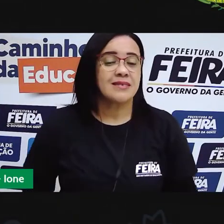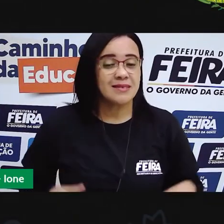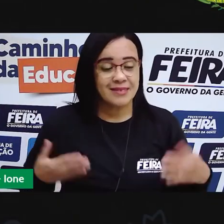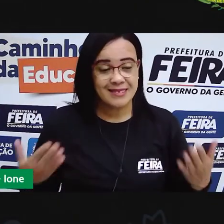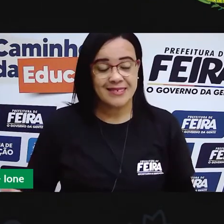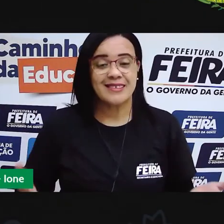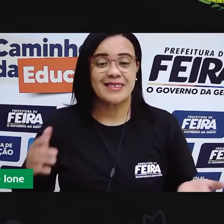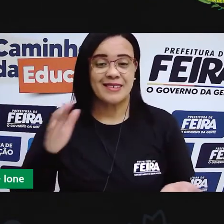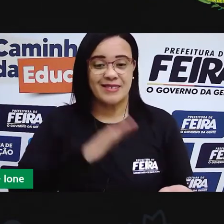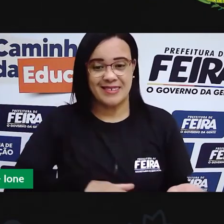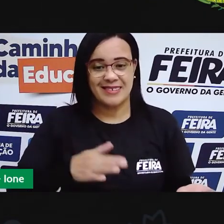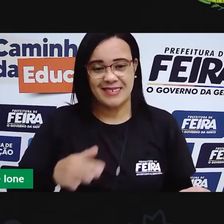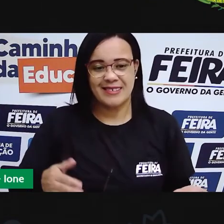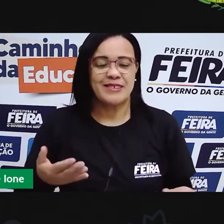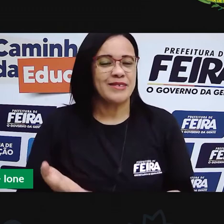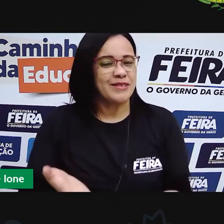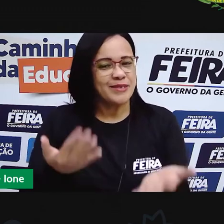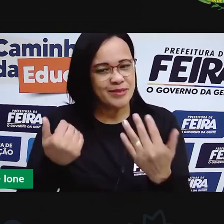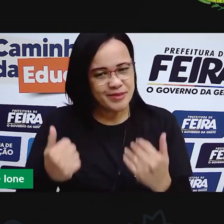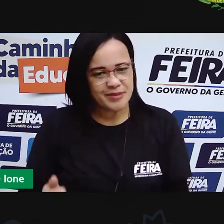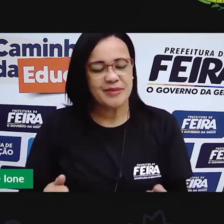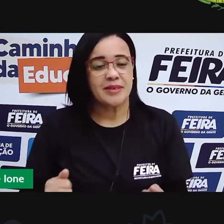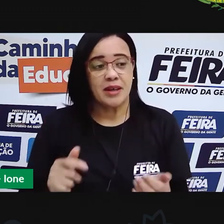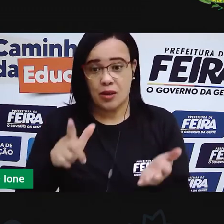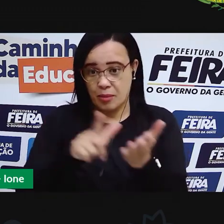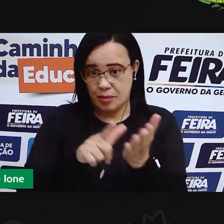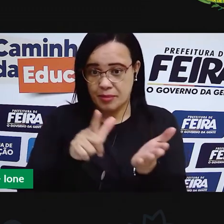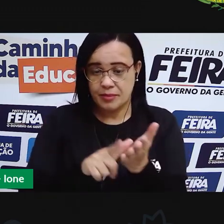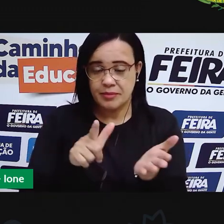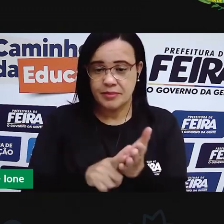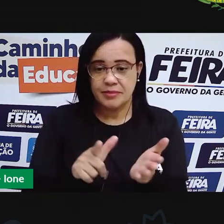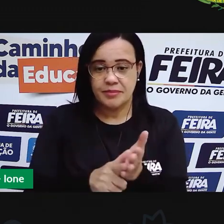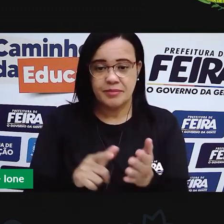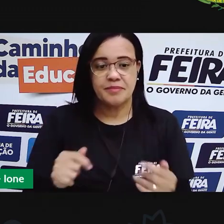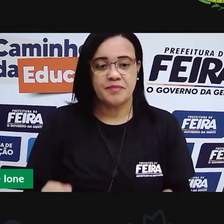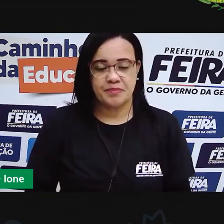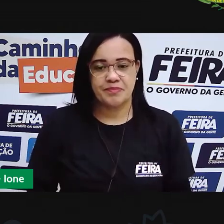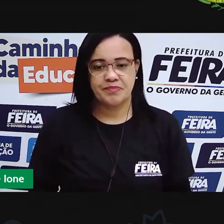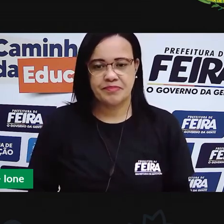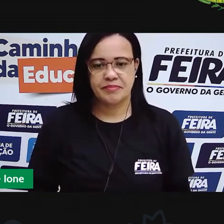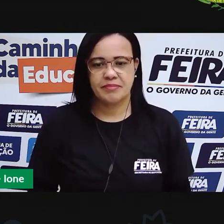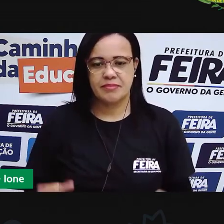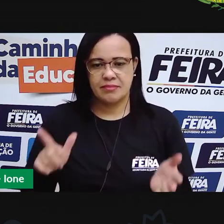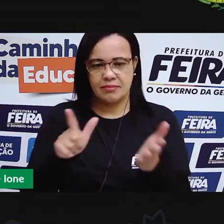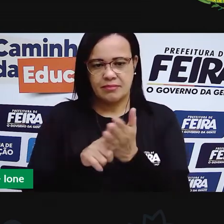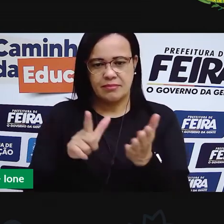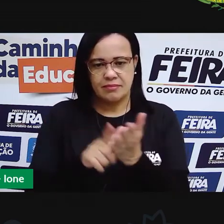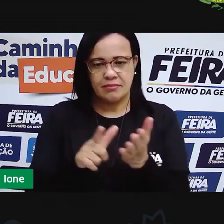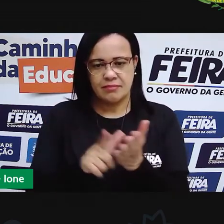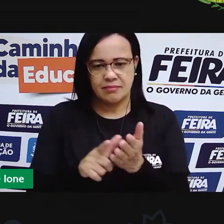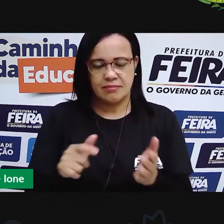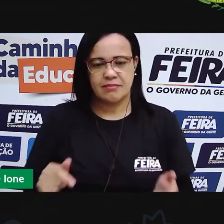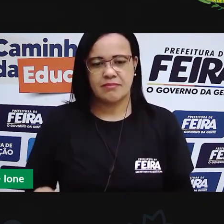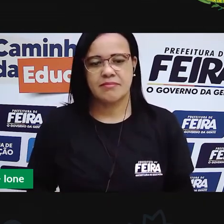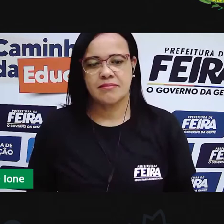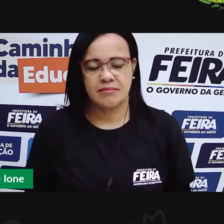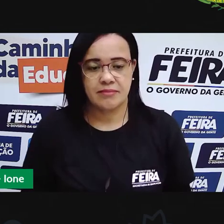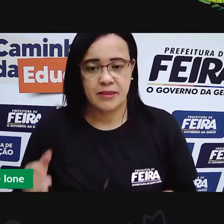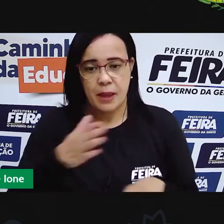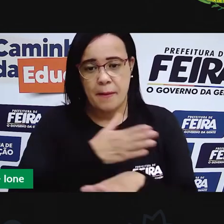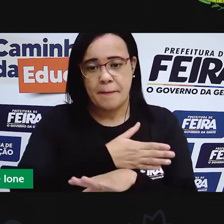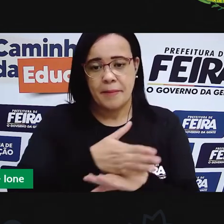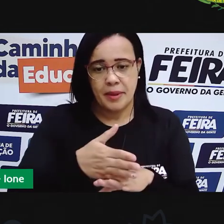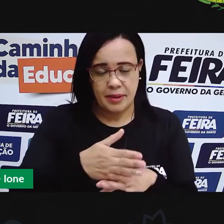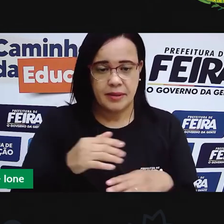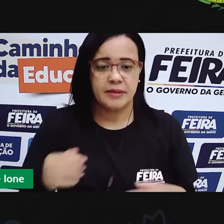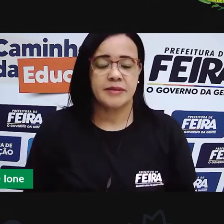criançada já estamos aqui com uma folha tá essa essa folha de papel é uma folha de ofício ela está